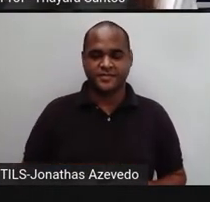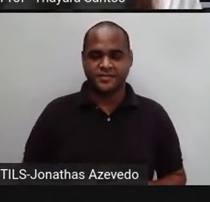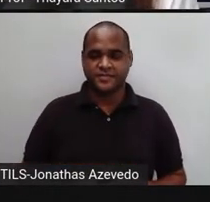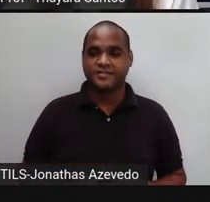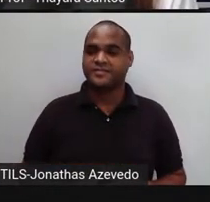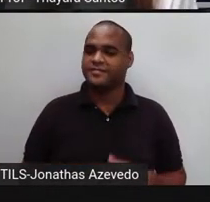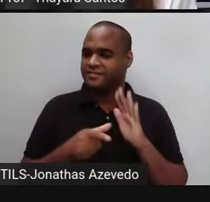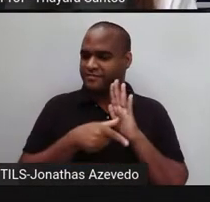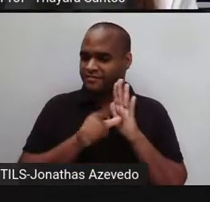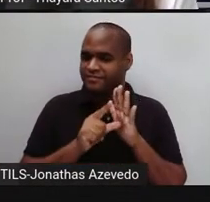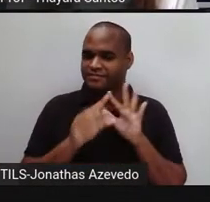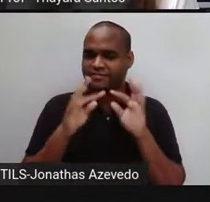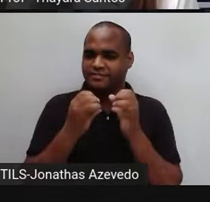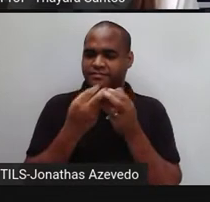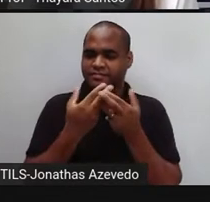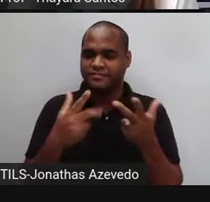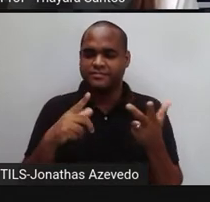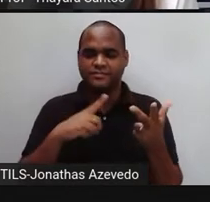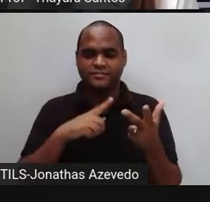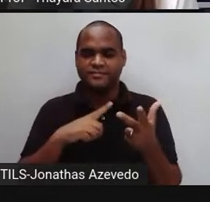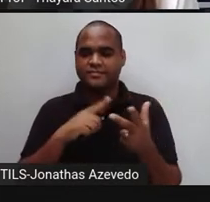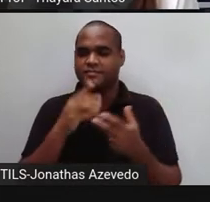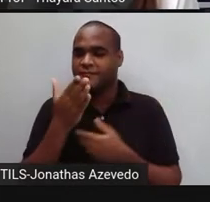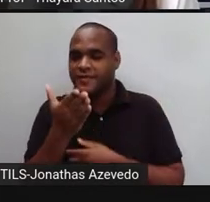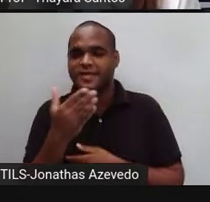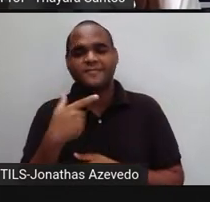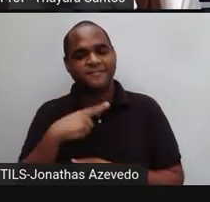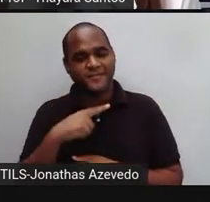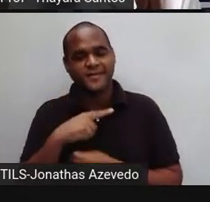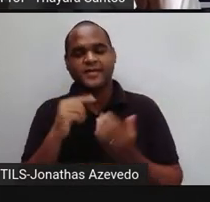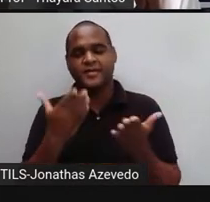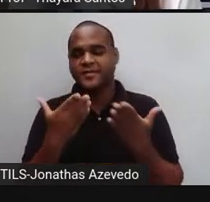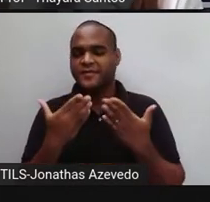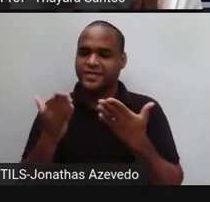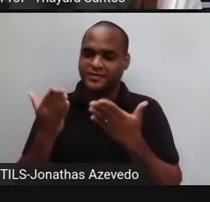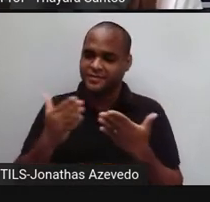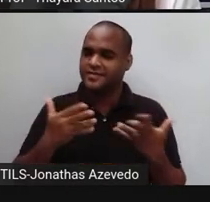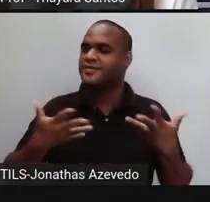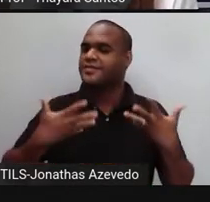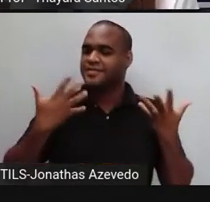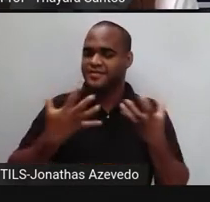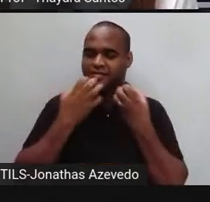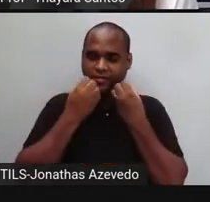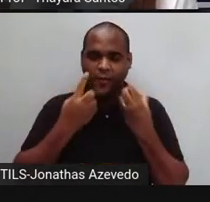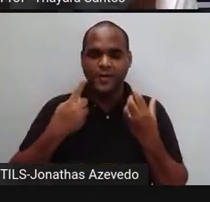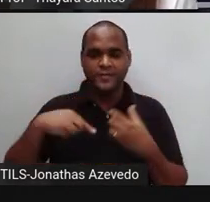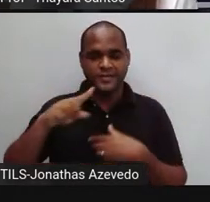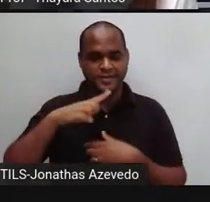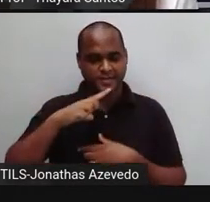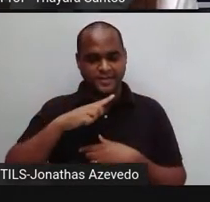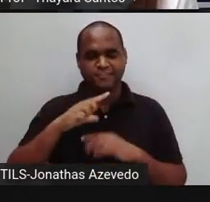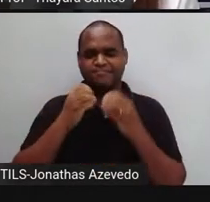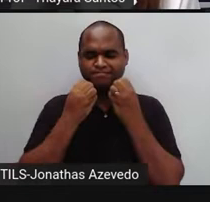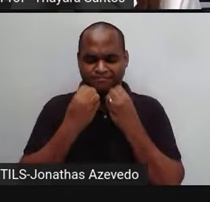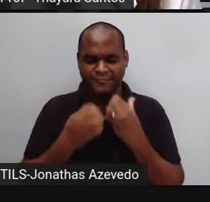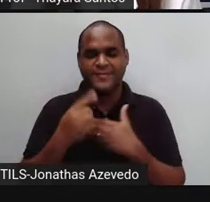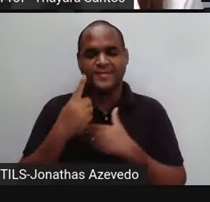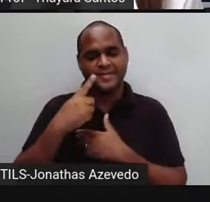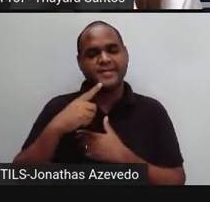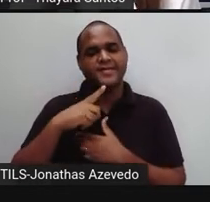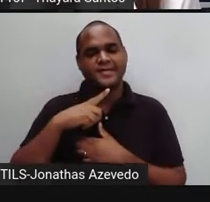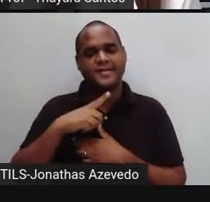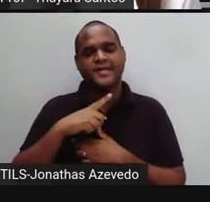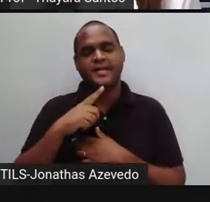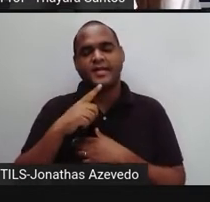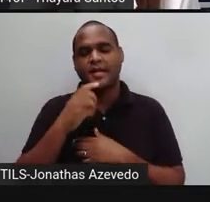Antes de tudo, sejam todos vocês que estão aí do outro lado muito bem-vindos, é uma alegria enorme para a gente ter vocês aqui. É muito bom